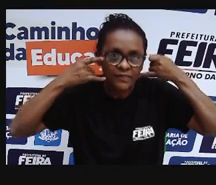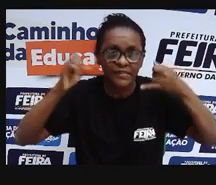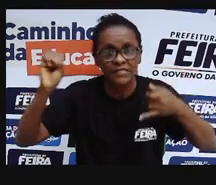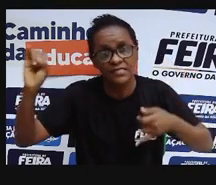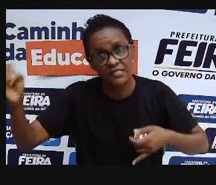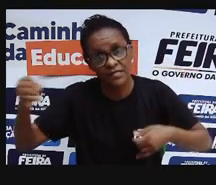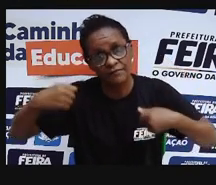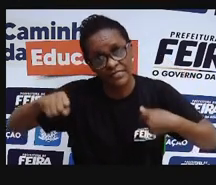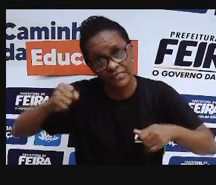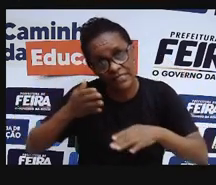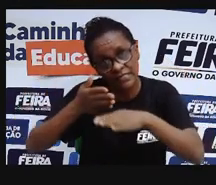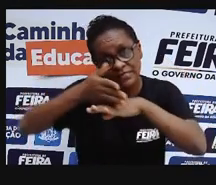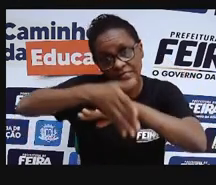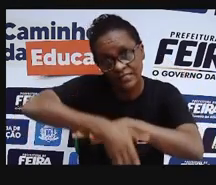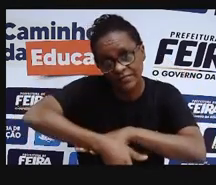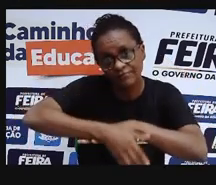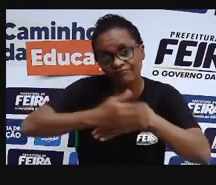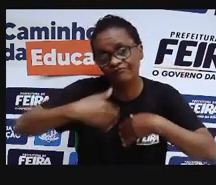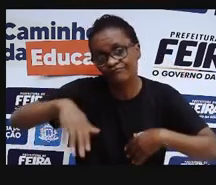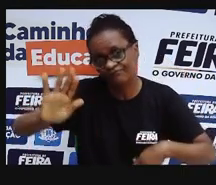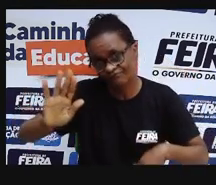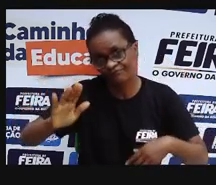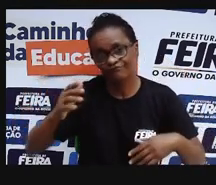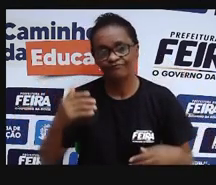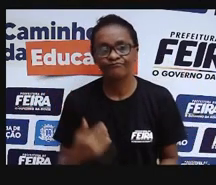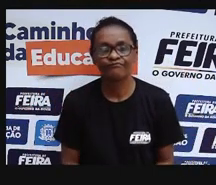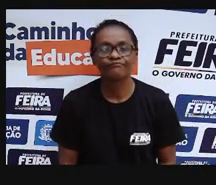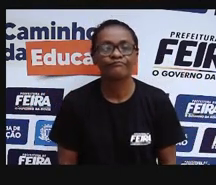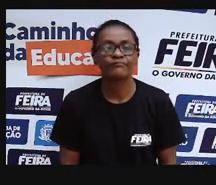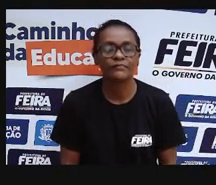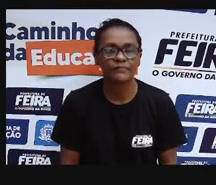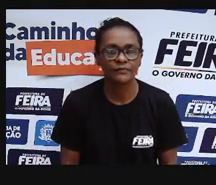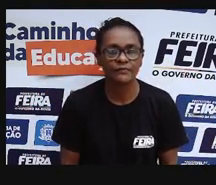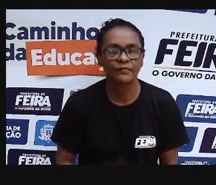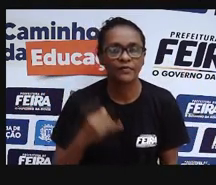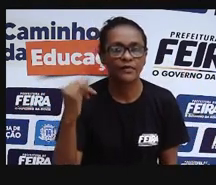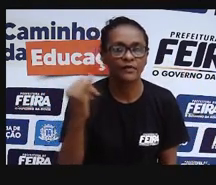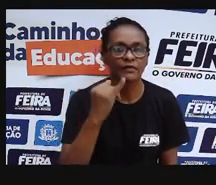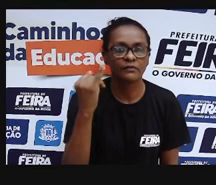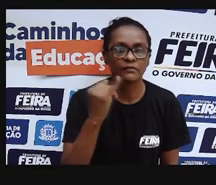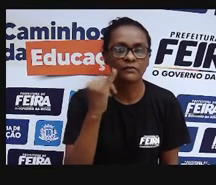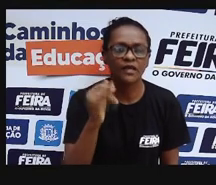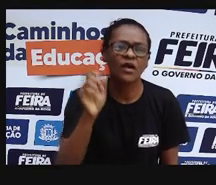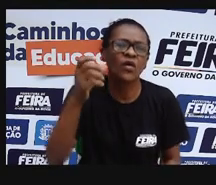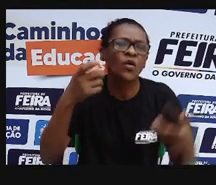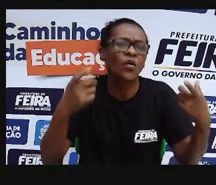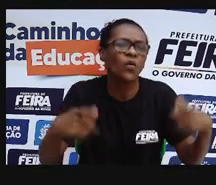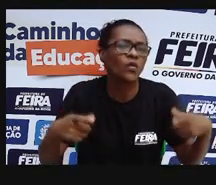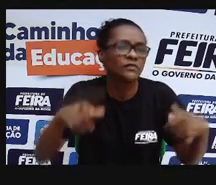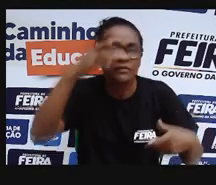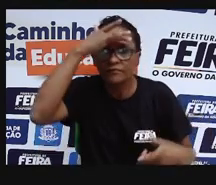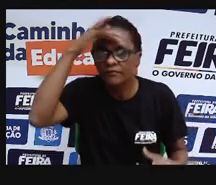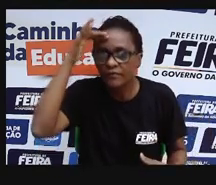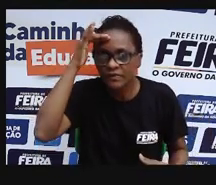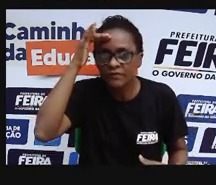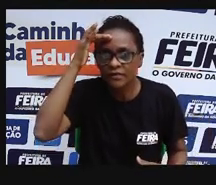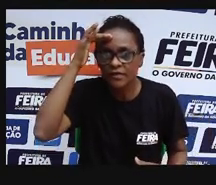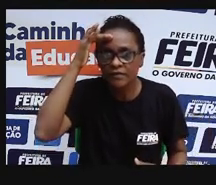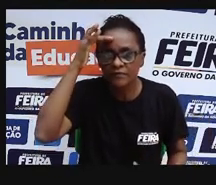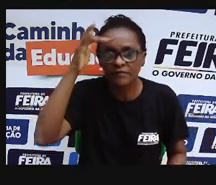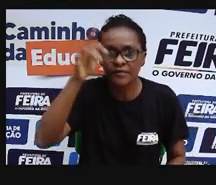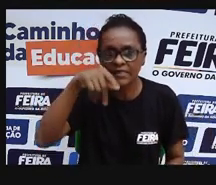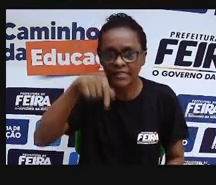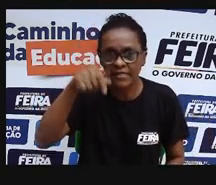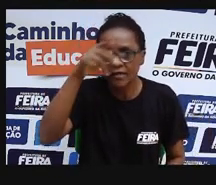Essas, então, aqui são as fontes de onde a Pro tirou essas informações pra trazer a aula de hoje. E eu acho